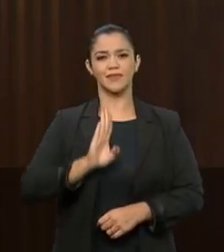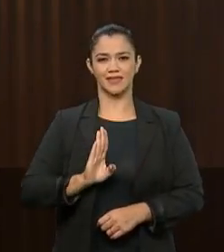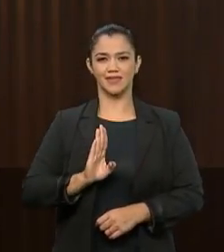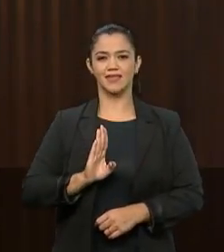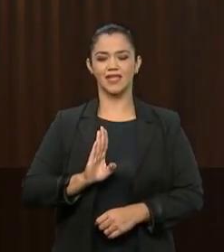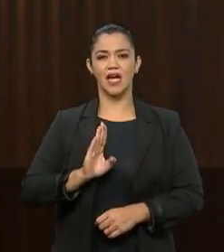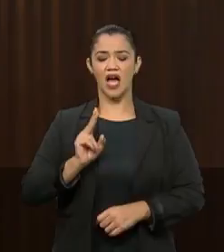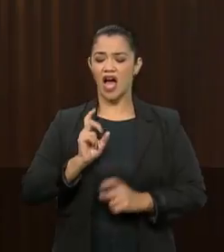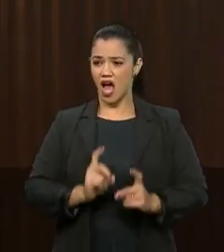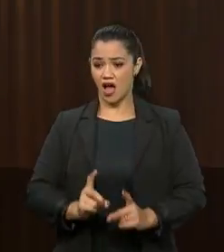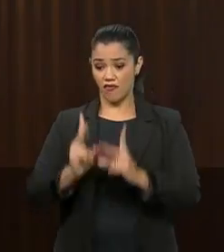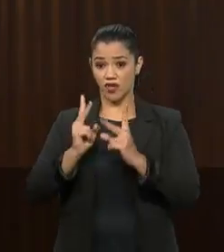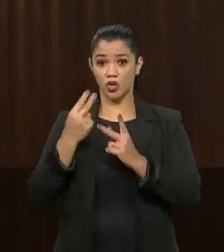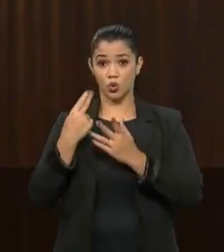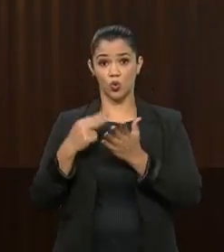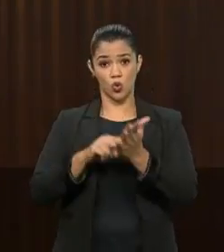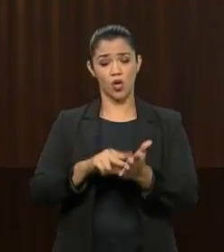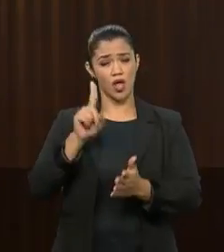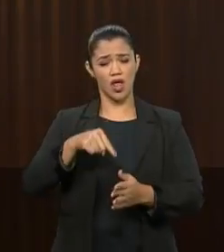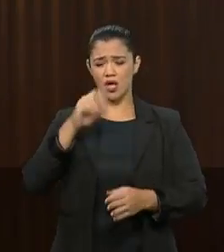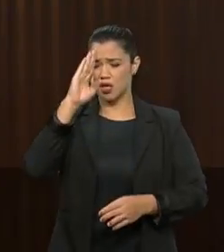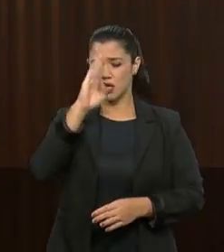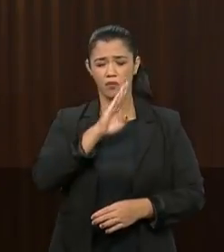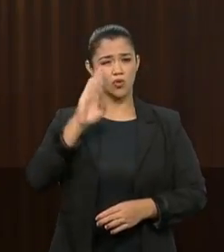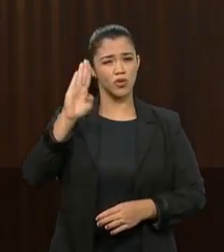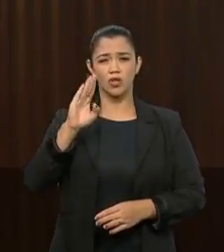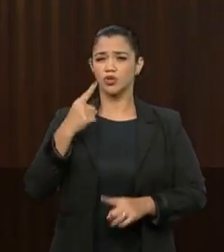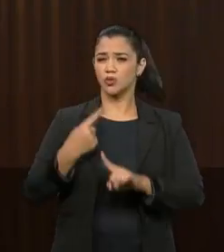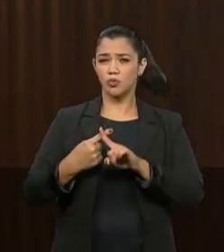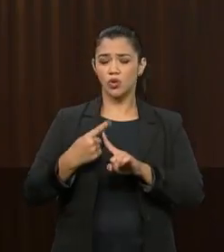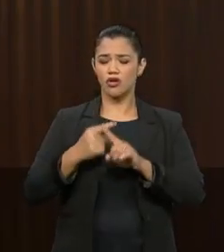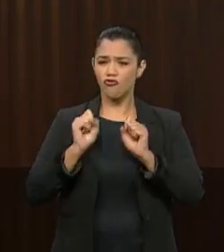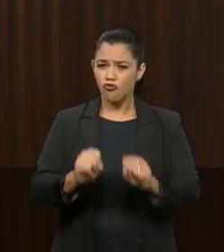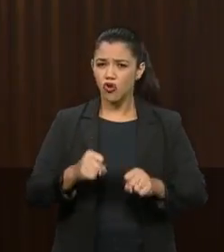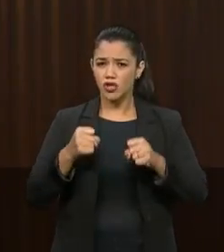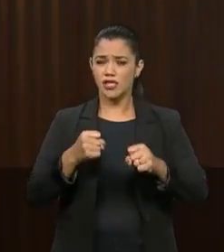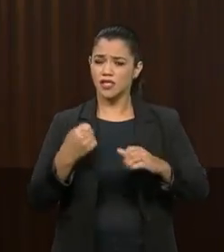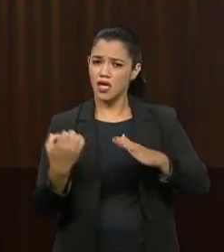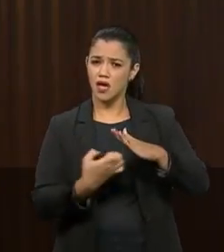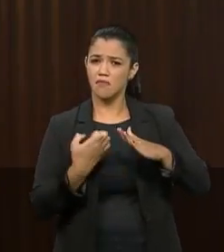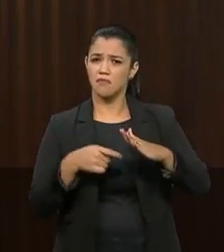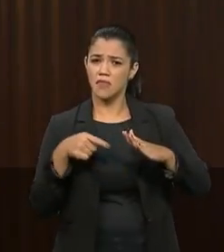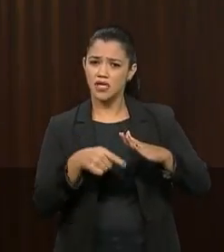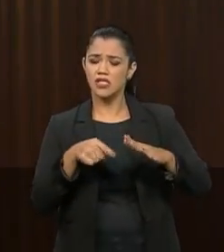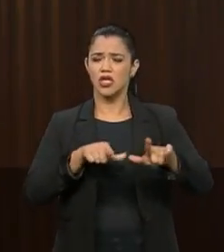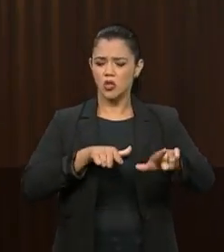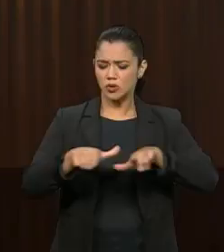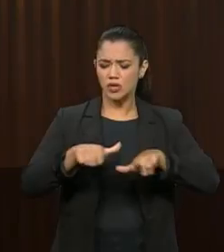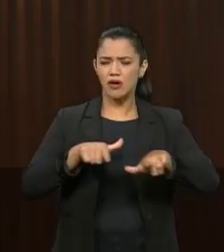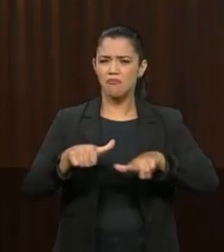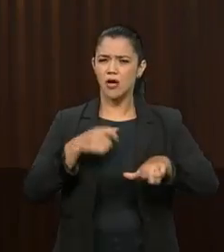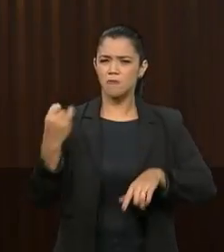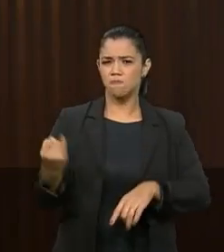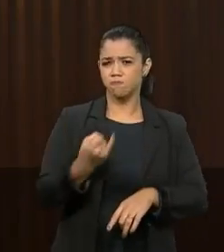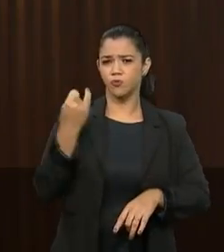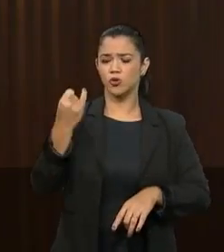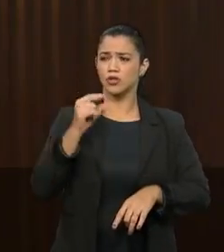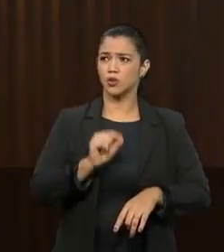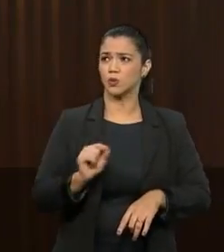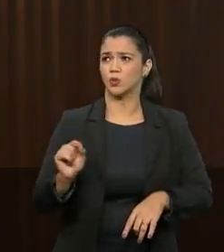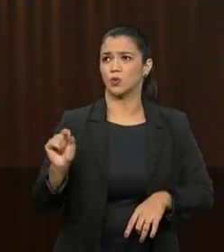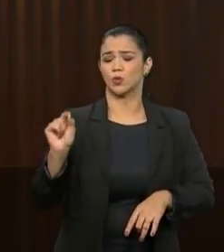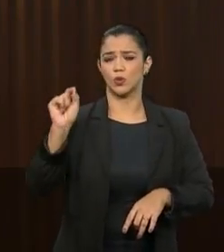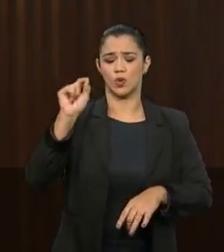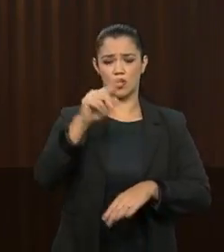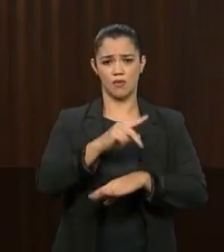A privatização dos Correios é fundamental para fortalecer esta empresa que presta serviços importantes por todo o